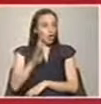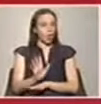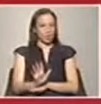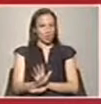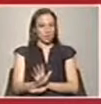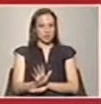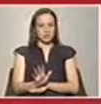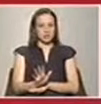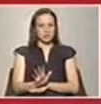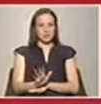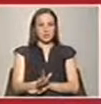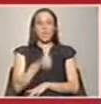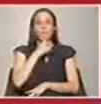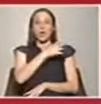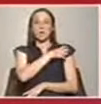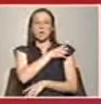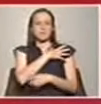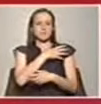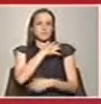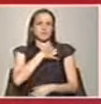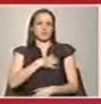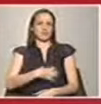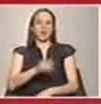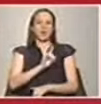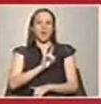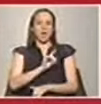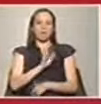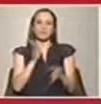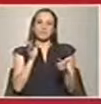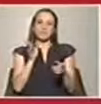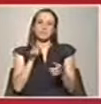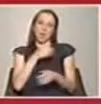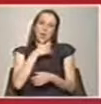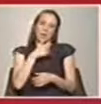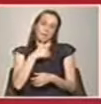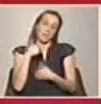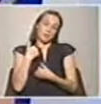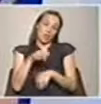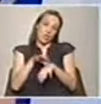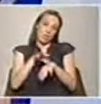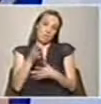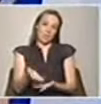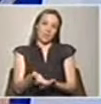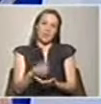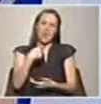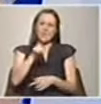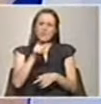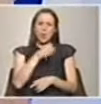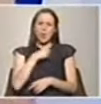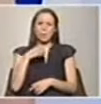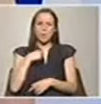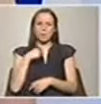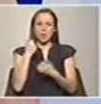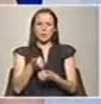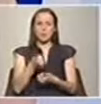que a queimadura não aumente e a pele fique saudável. Mas é aconselhável uma idade ao nestes casos? Ou basta